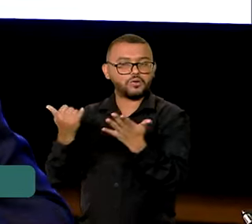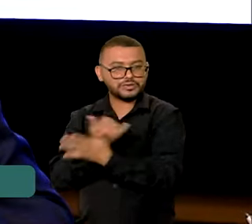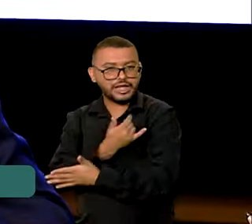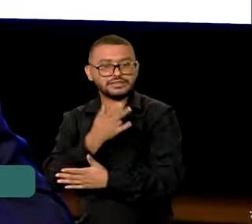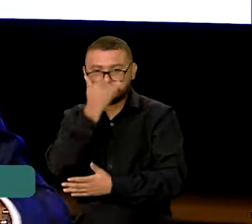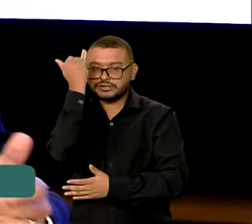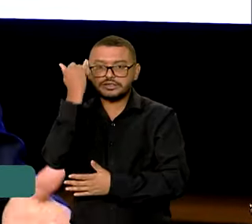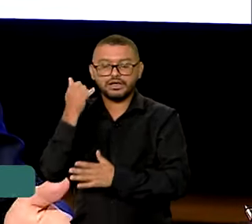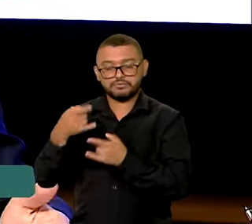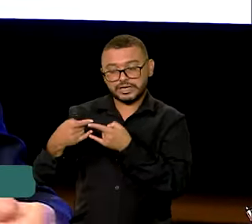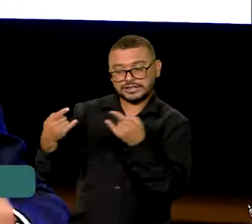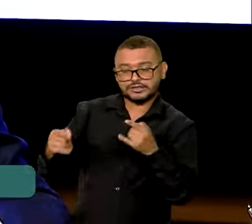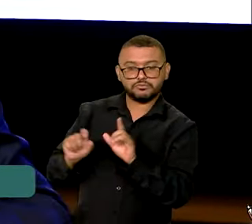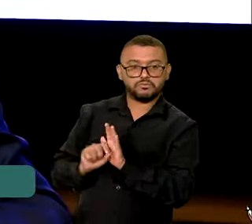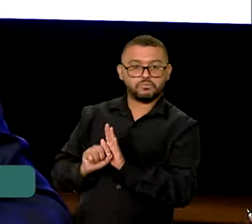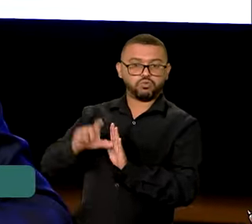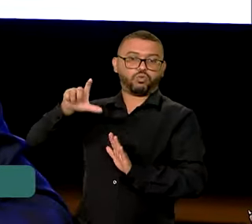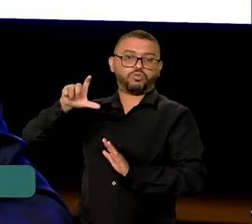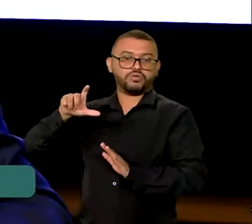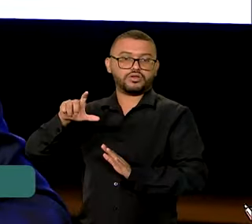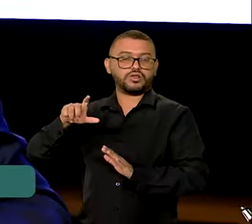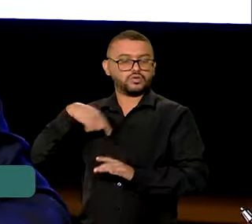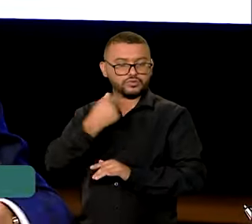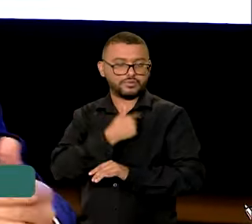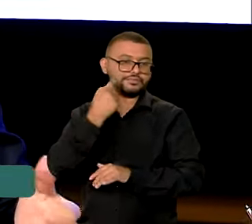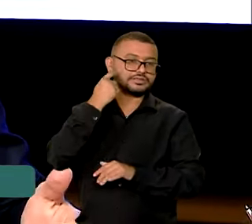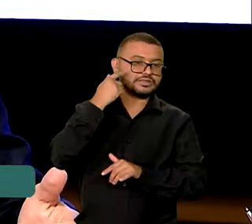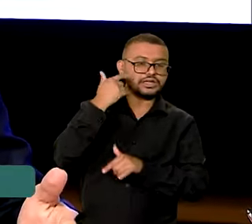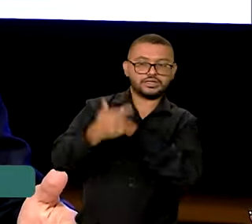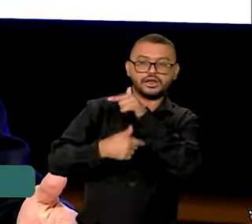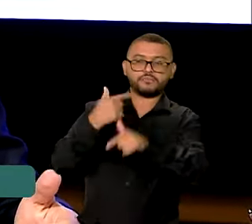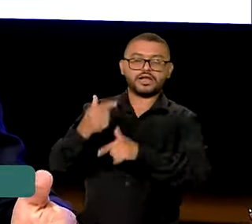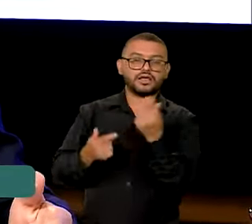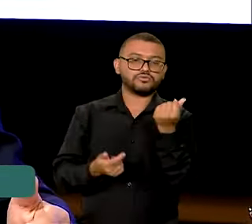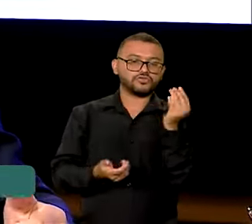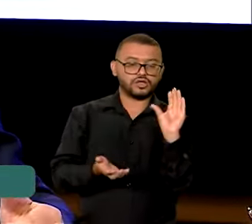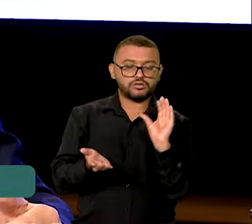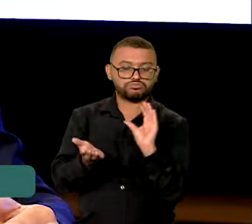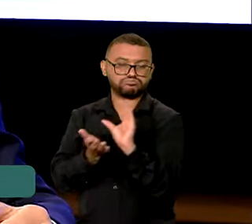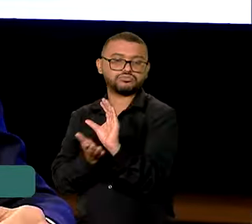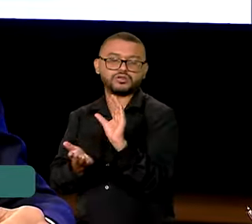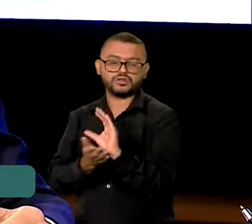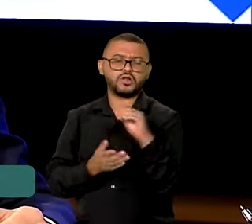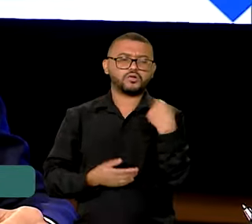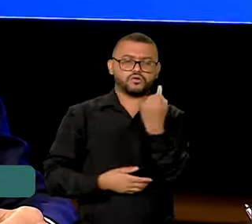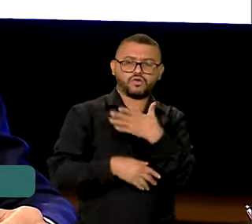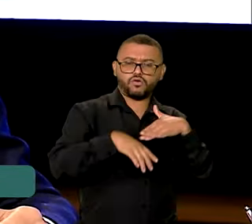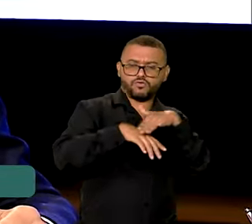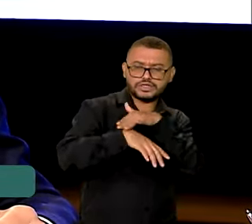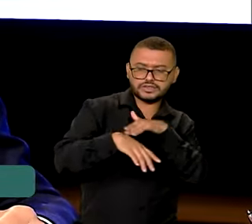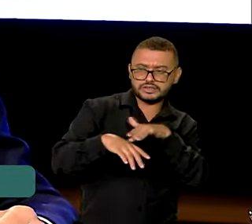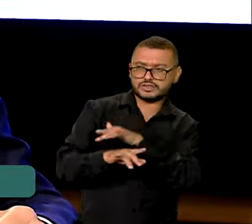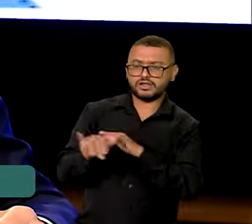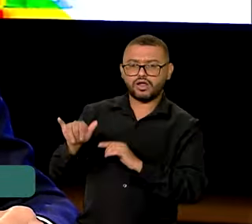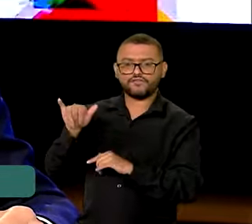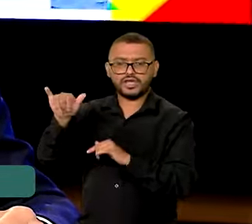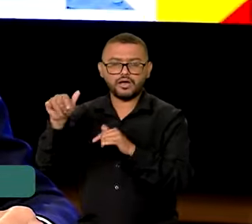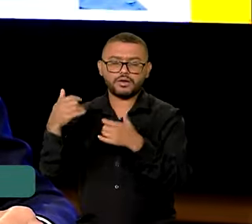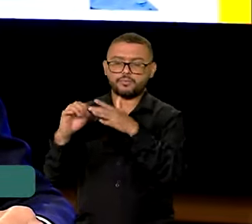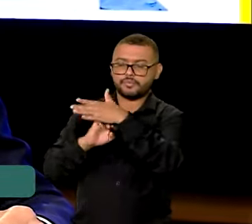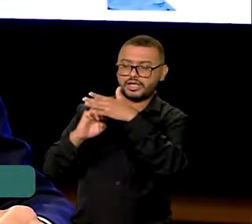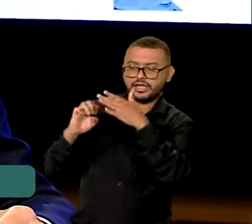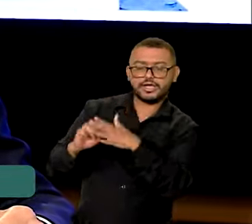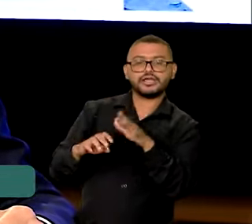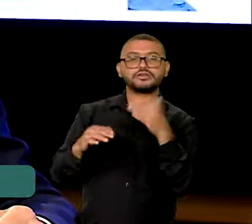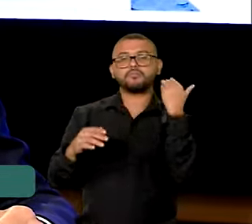passagem. E o outro ponto que a gente tem trabalhado é a agenda do crédito. A gente tem conversado com as aéreas, a gente tem conversado com o